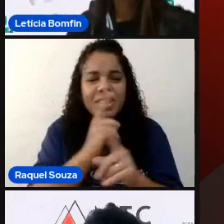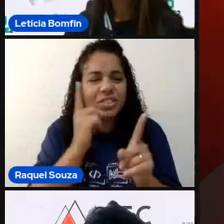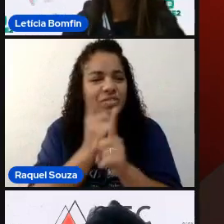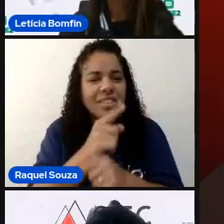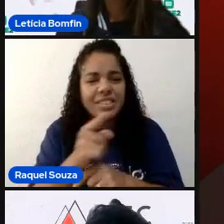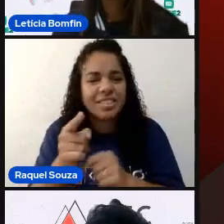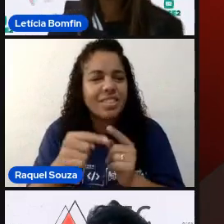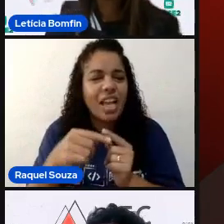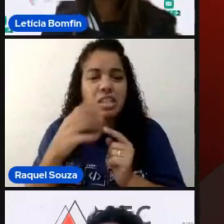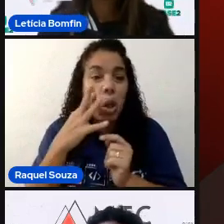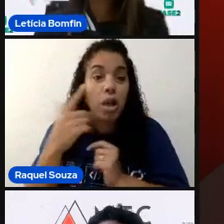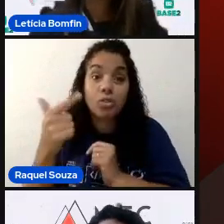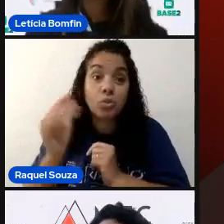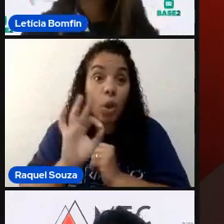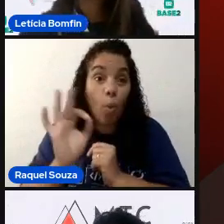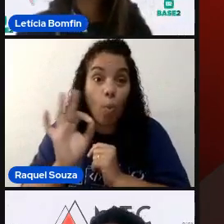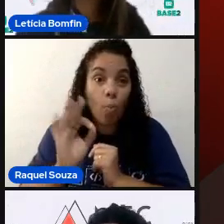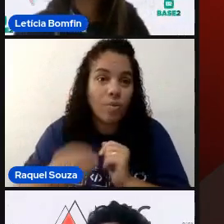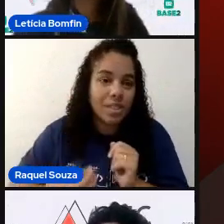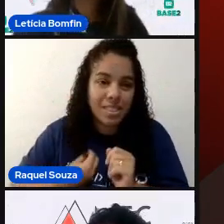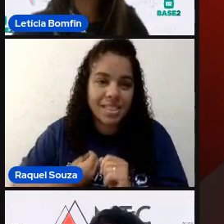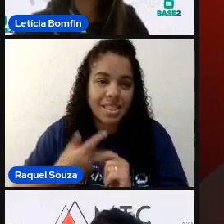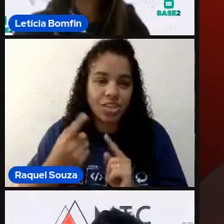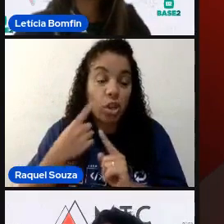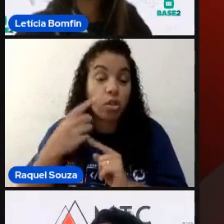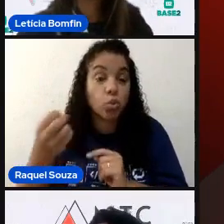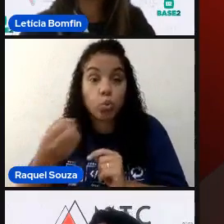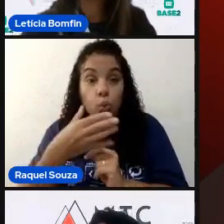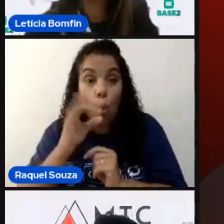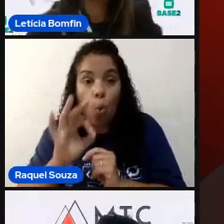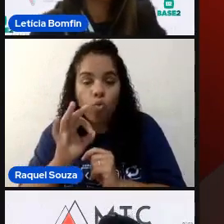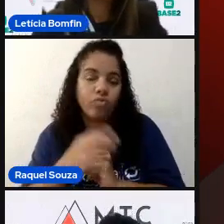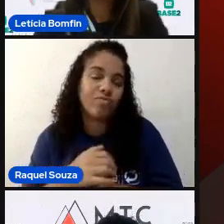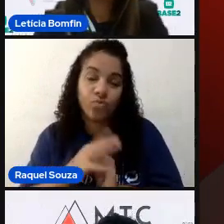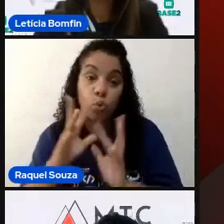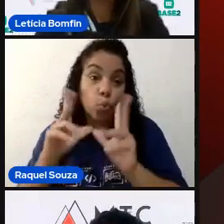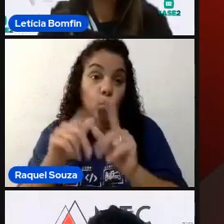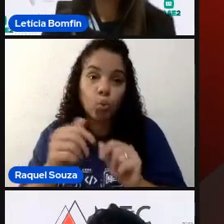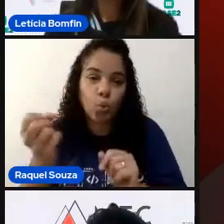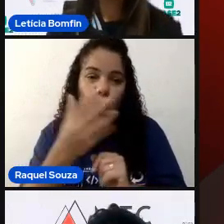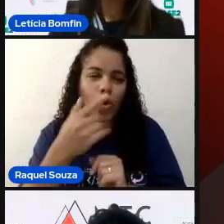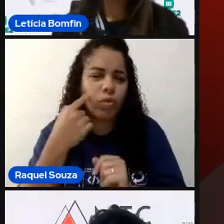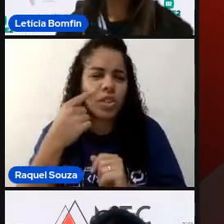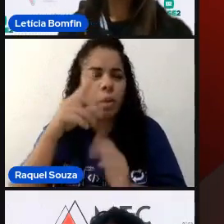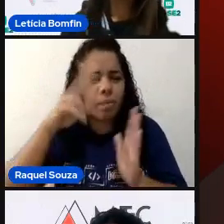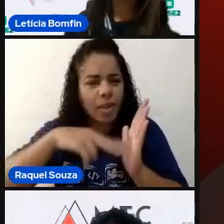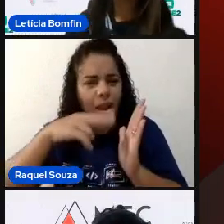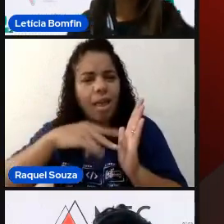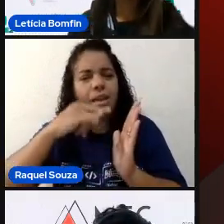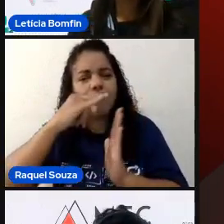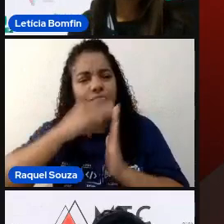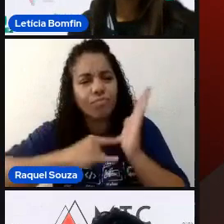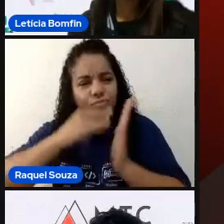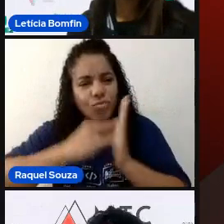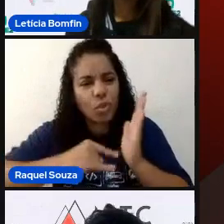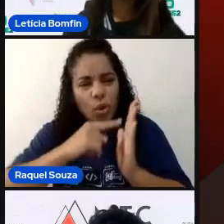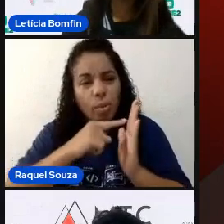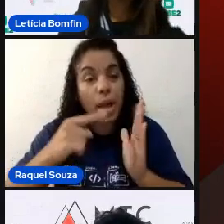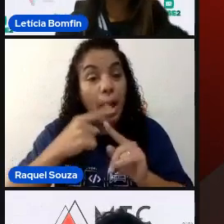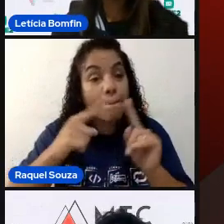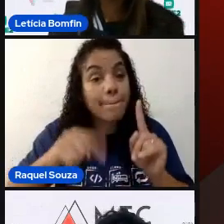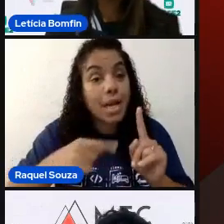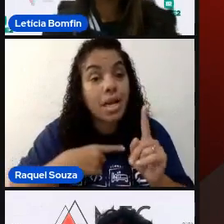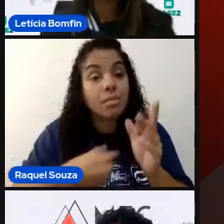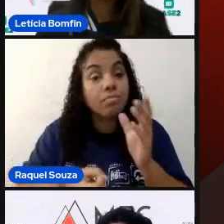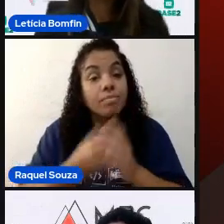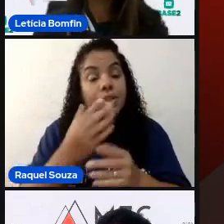acho até que nem existe ainda. Então, é tudo muito novo. Então, eu recomendo ler a documentação. Mas, para criar uma